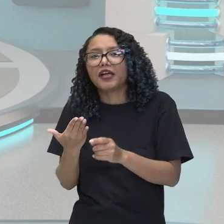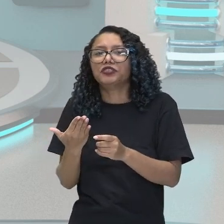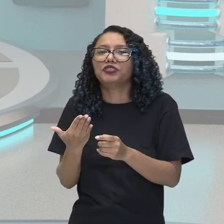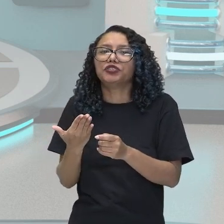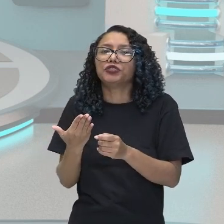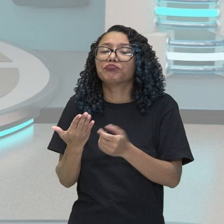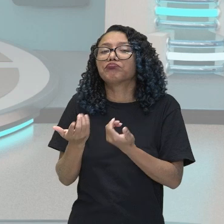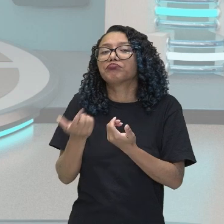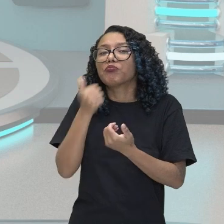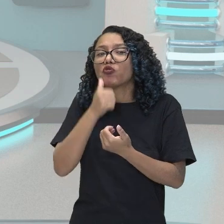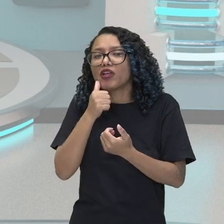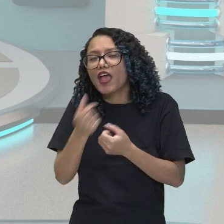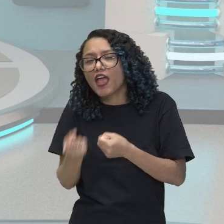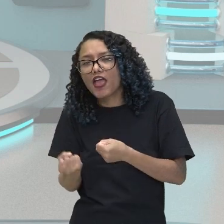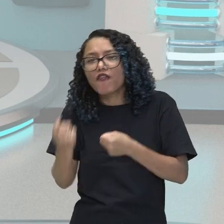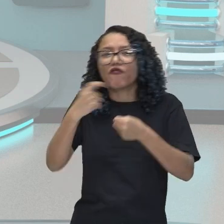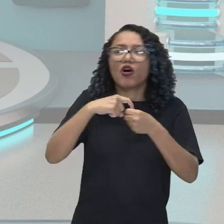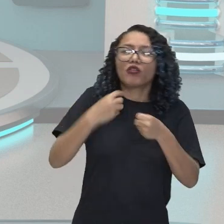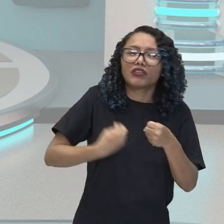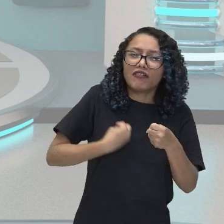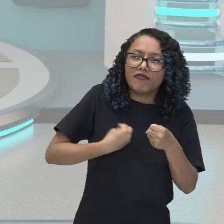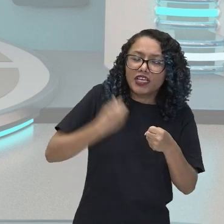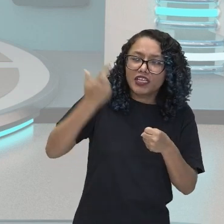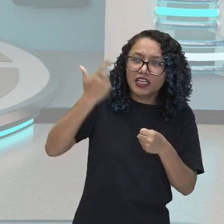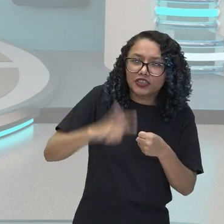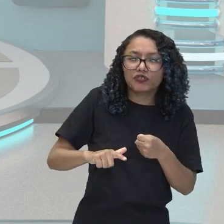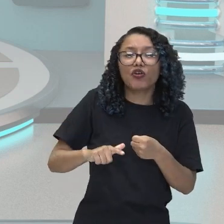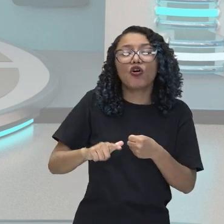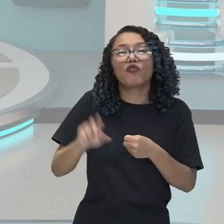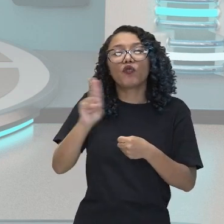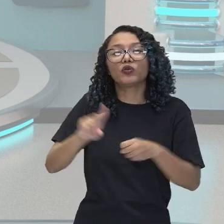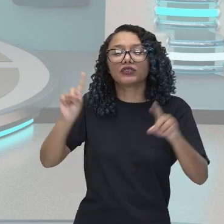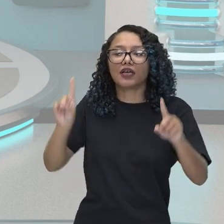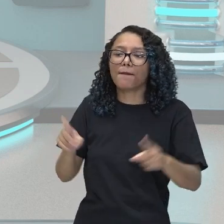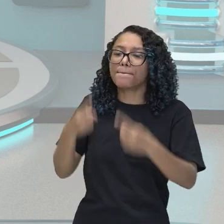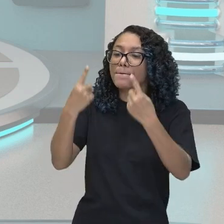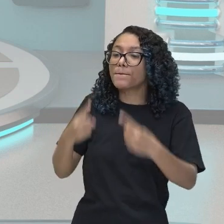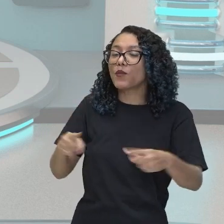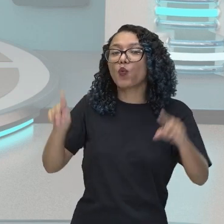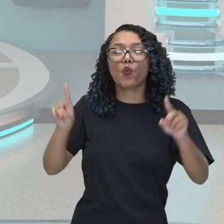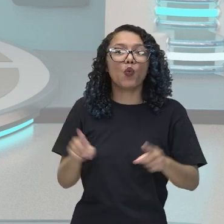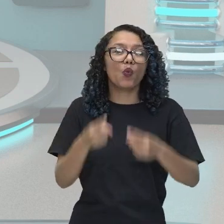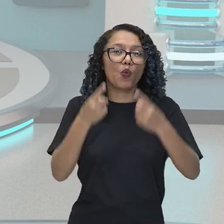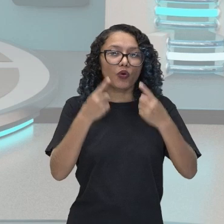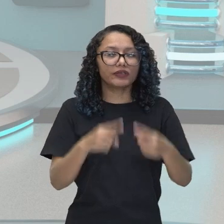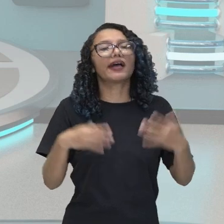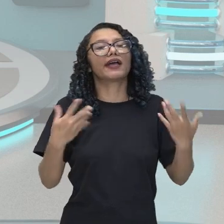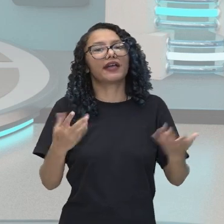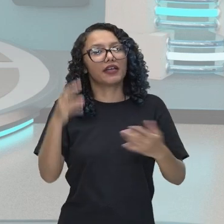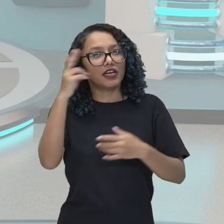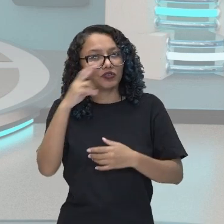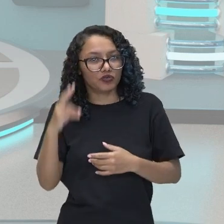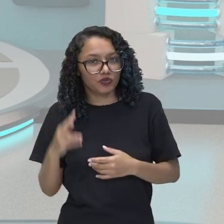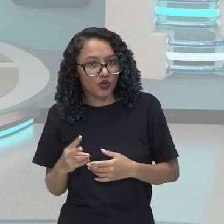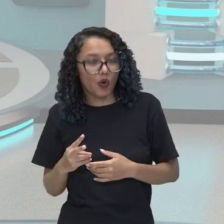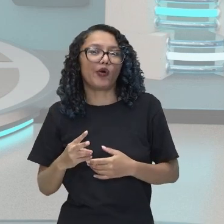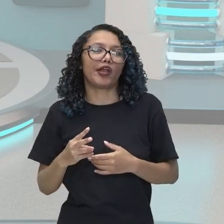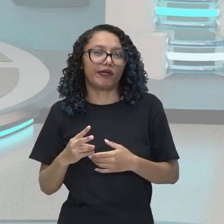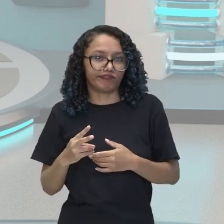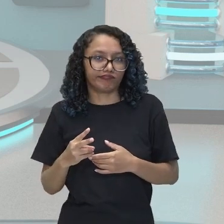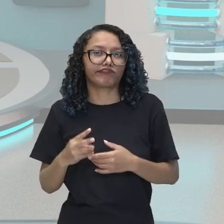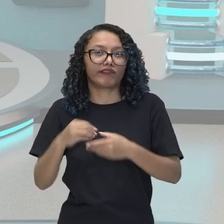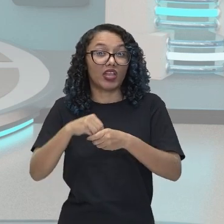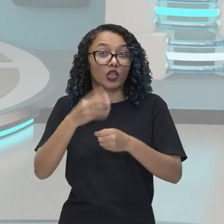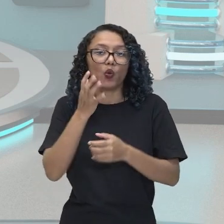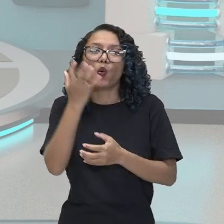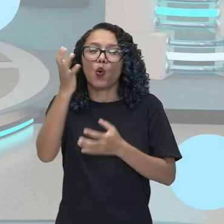somente o poder de sua música. Então, assim que é a história de Ofeu na ópera. Então, a gente vai citar para